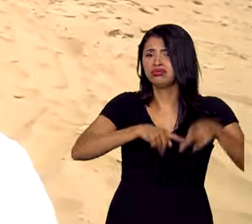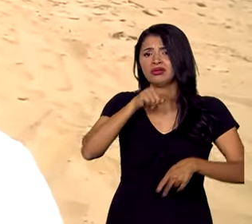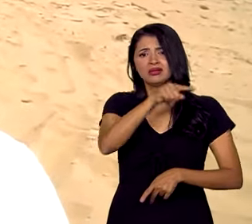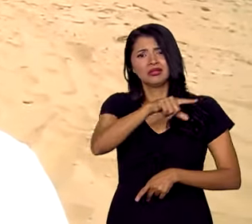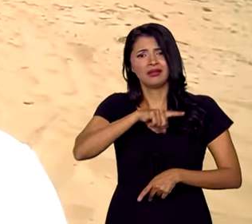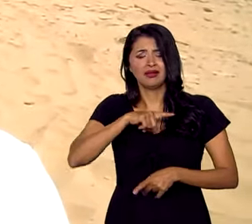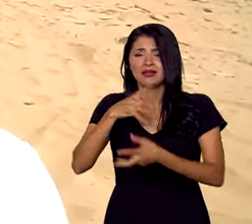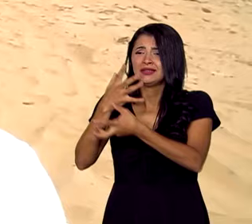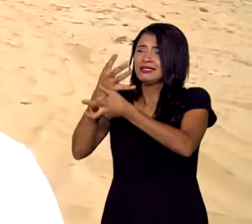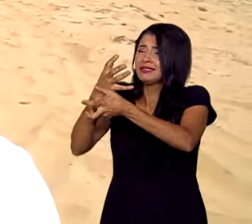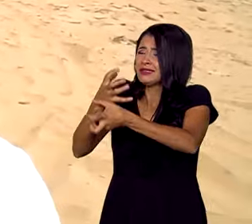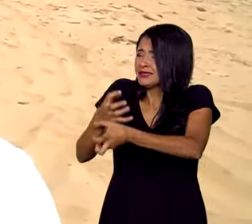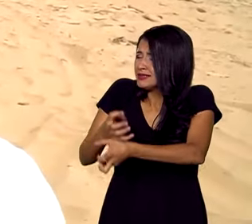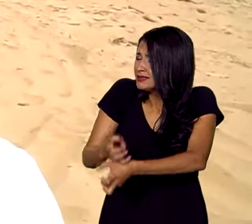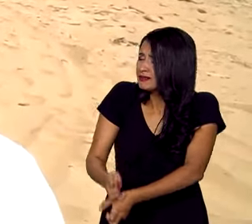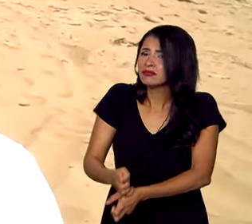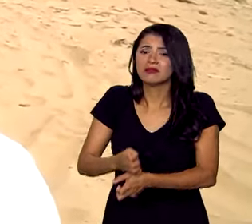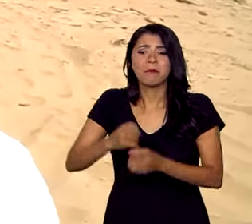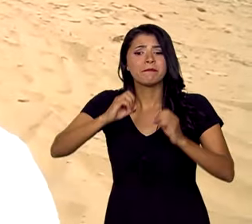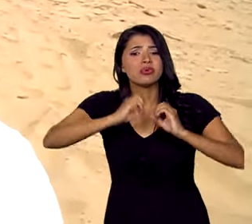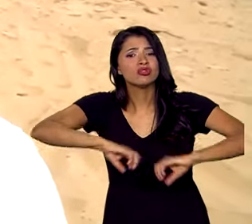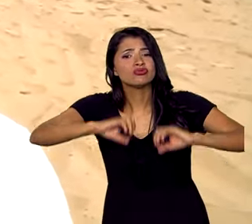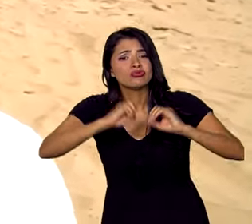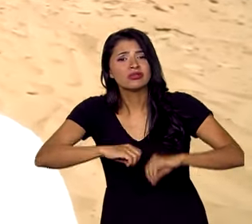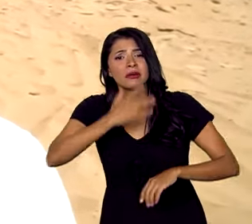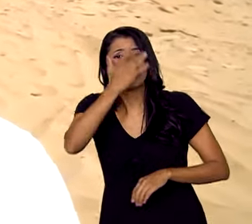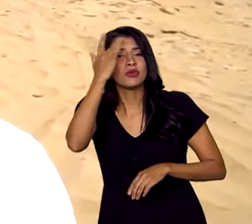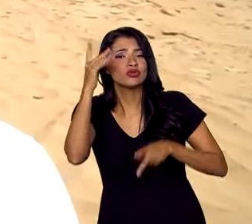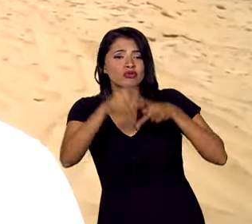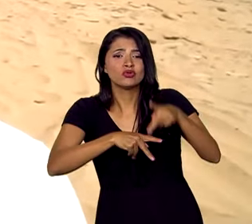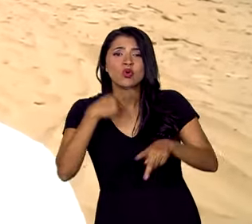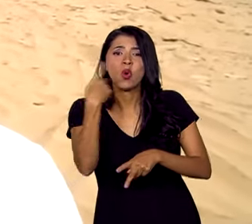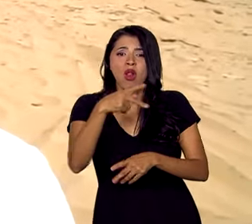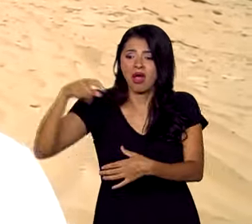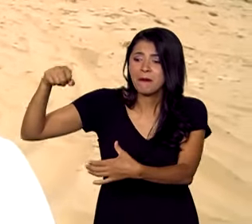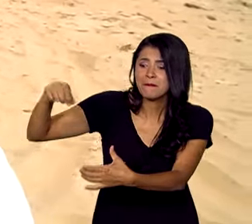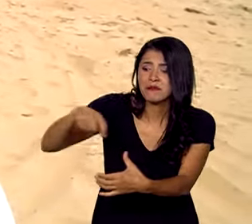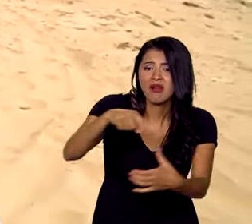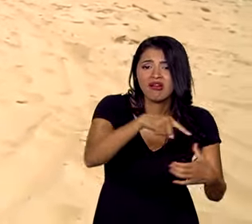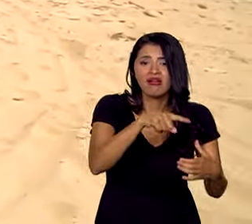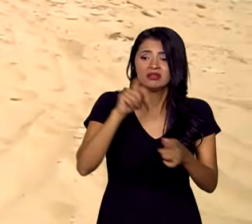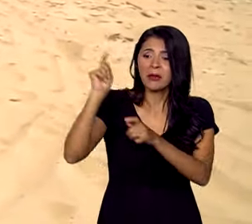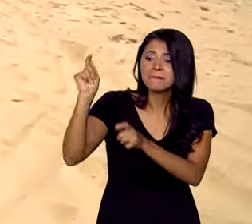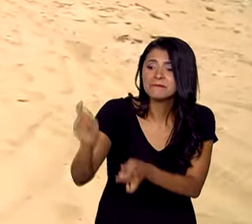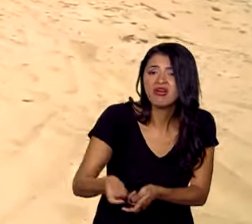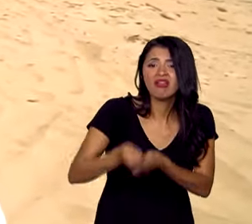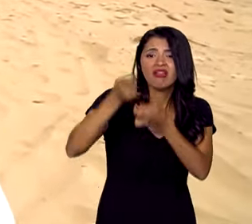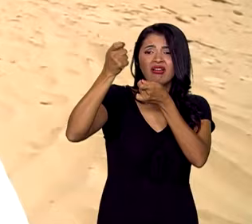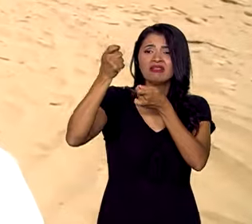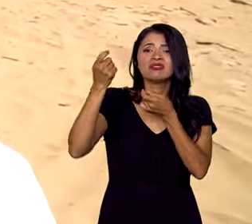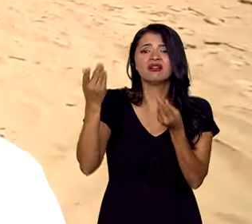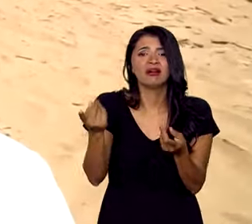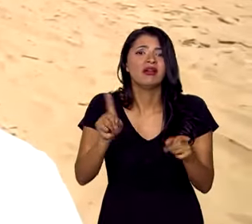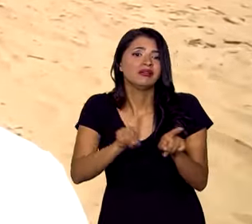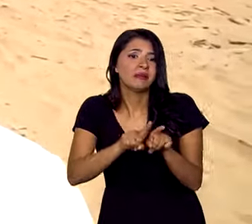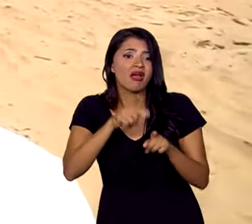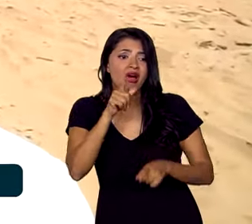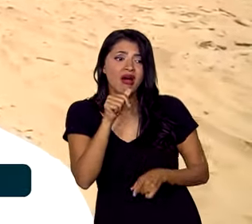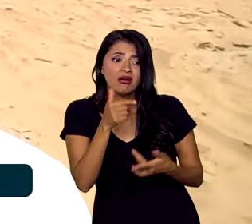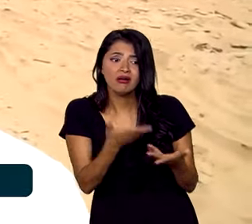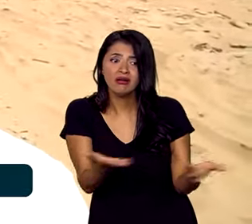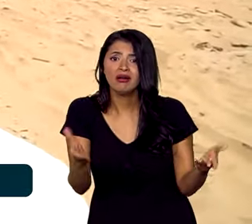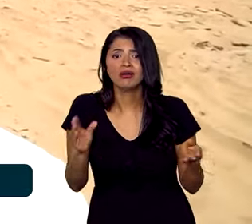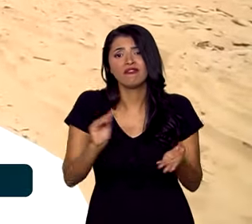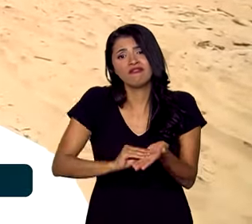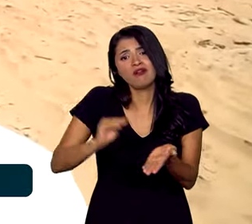bastante tensa, muito grande, então prejudica os moradores, tanto no seu plantio, quanto a pesca, e na questão também da água. Tanto